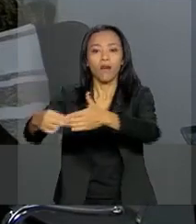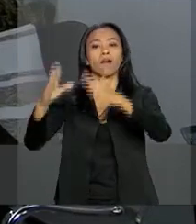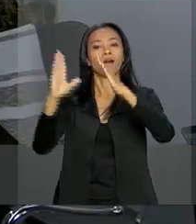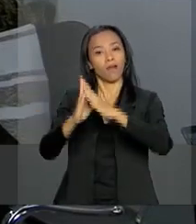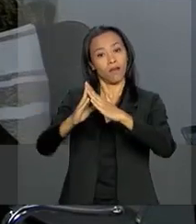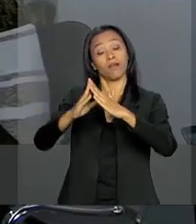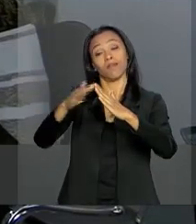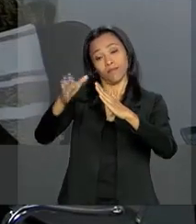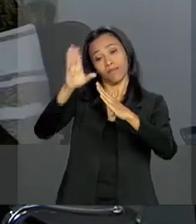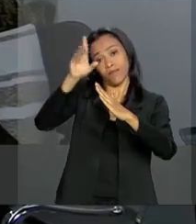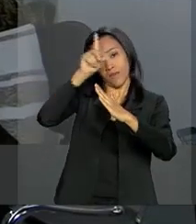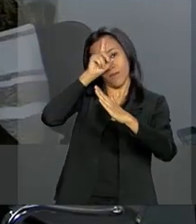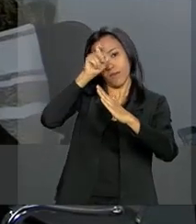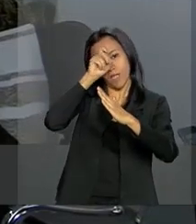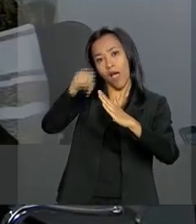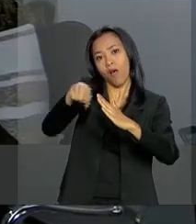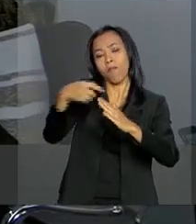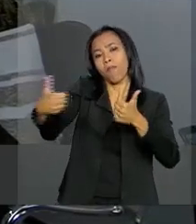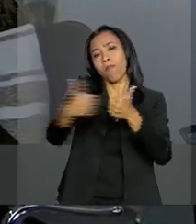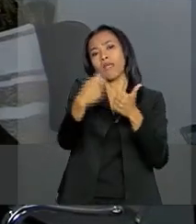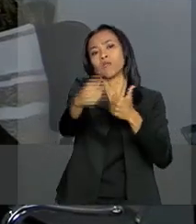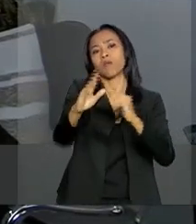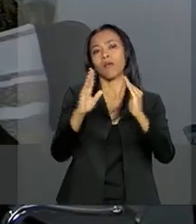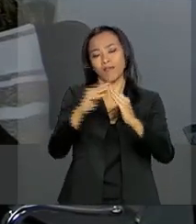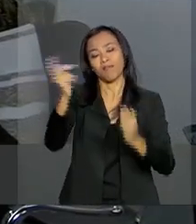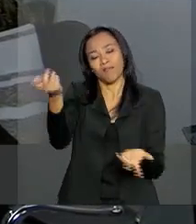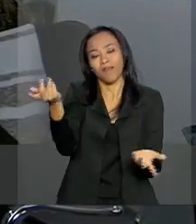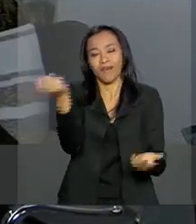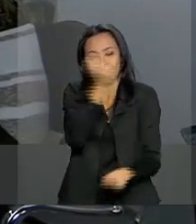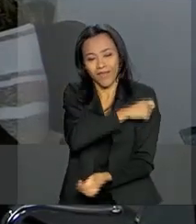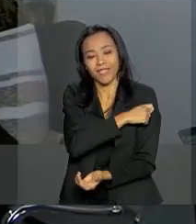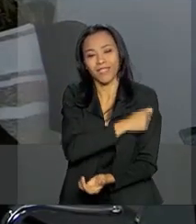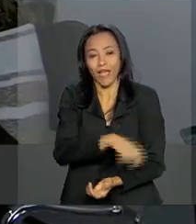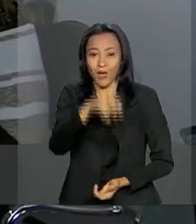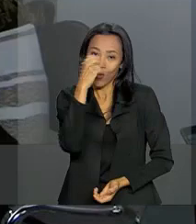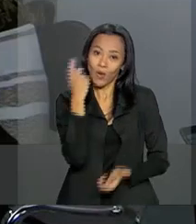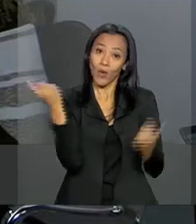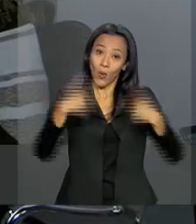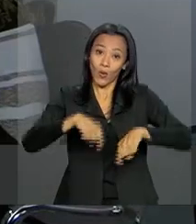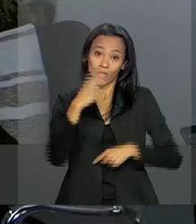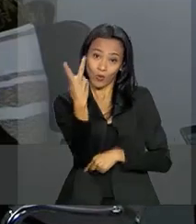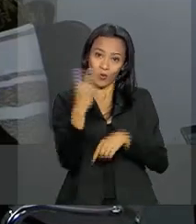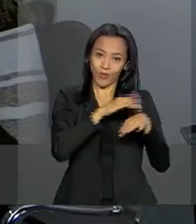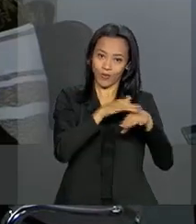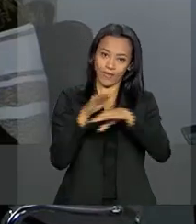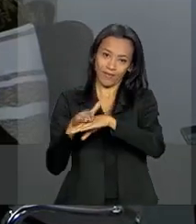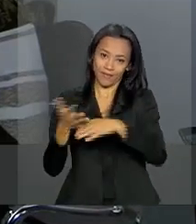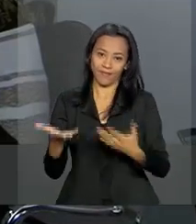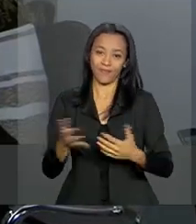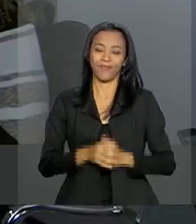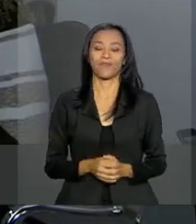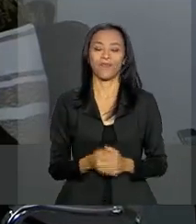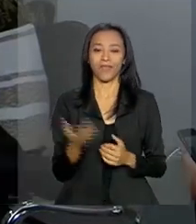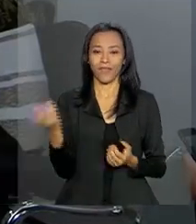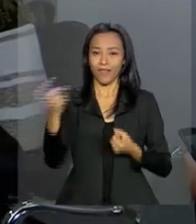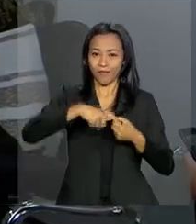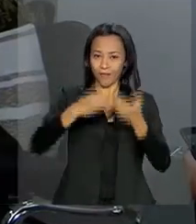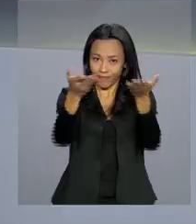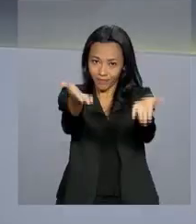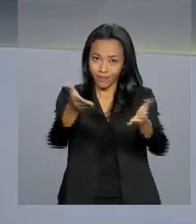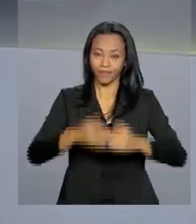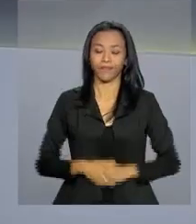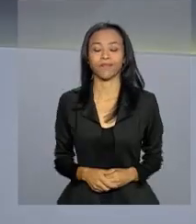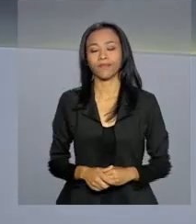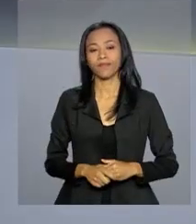mais próximo da sua casa, para receber as doses da vacina contra a poliomielite e sarampo. Eu volto com você no estúdio,